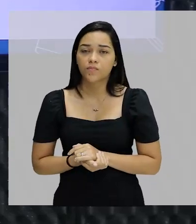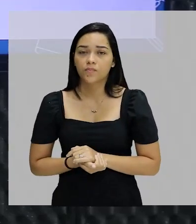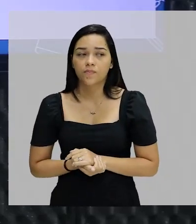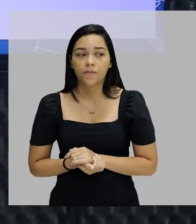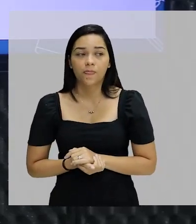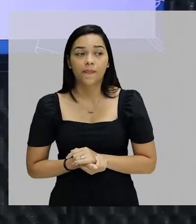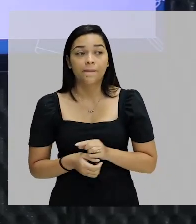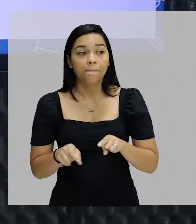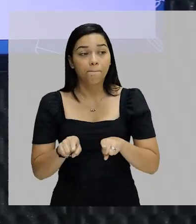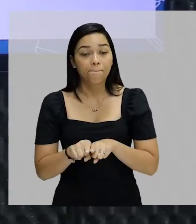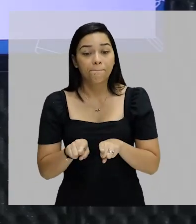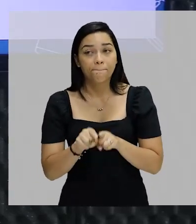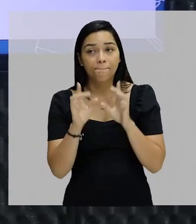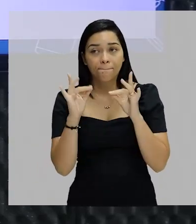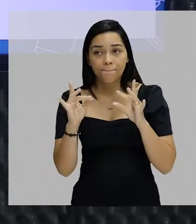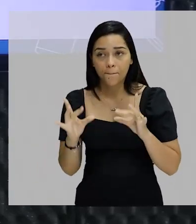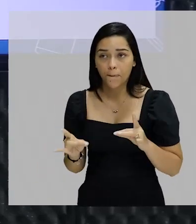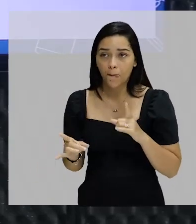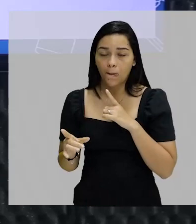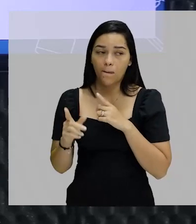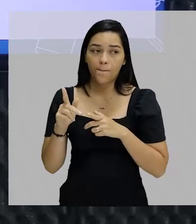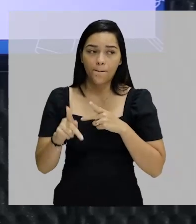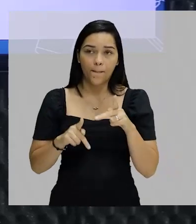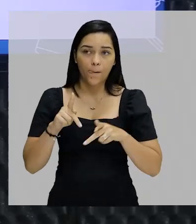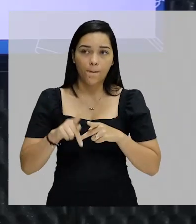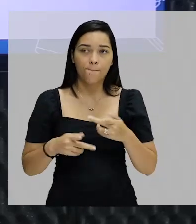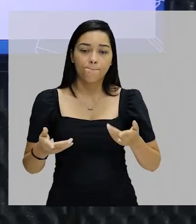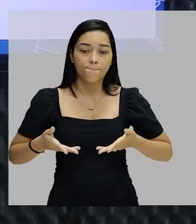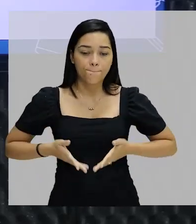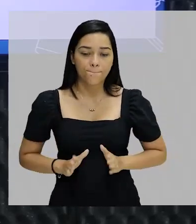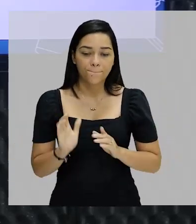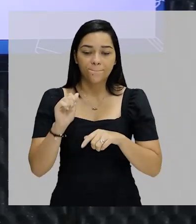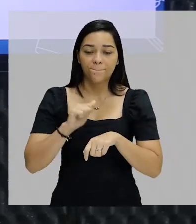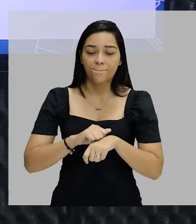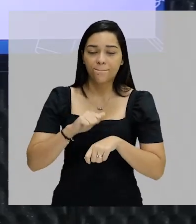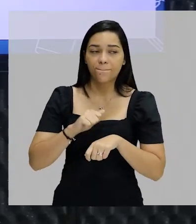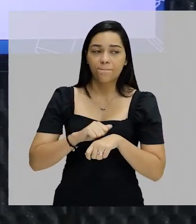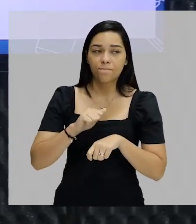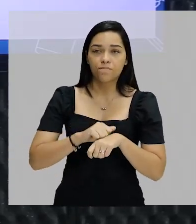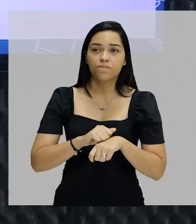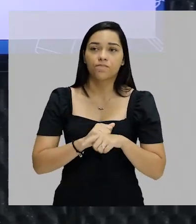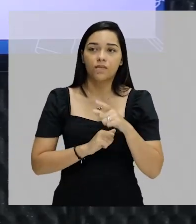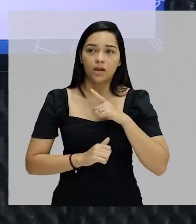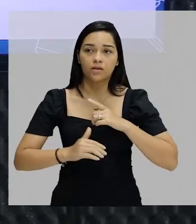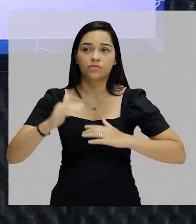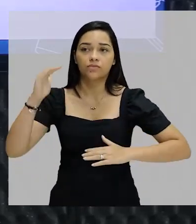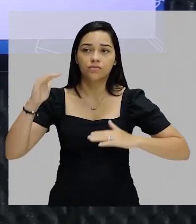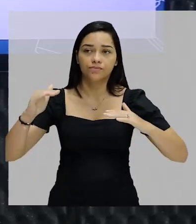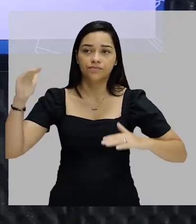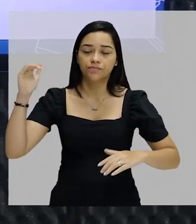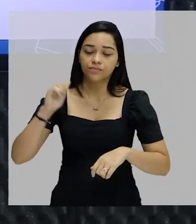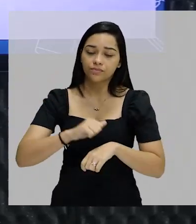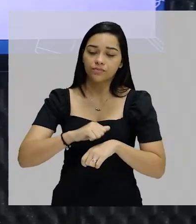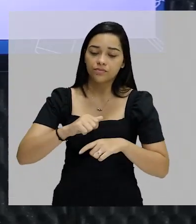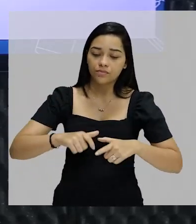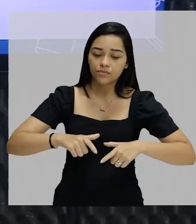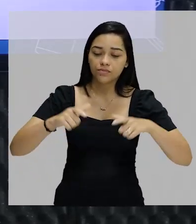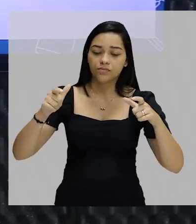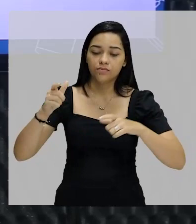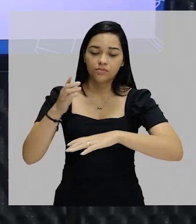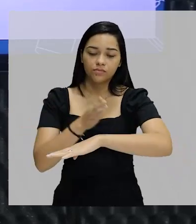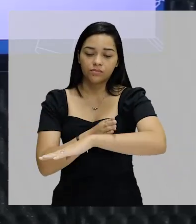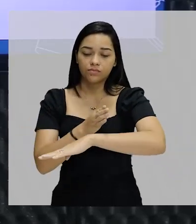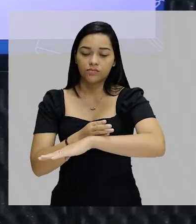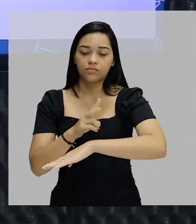Certo? E detalhe, a maioria da população nascia pobre, era pobre. Então se tinha um nível de pobreza muito maior na Idade